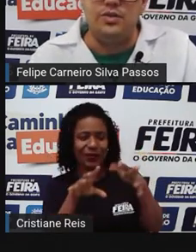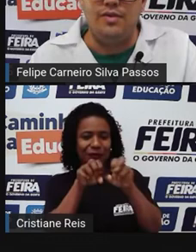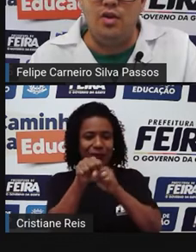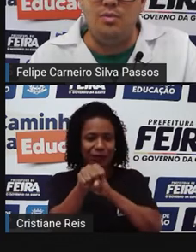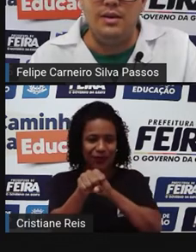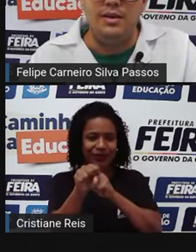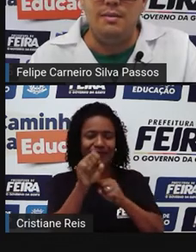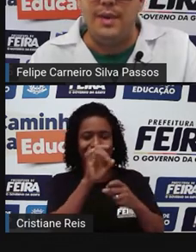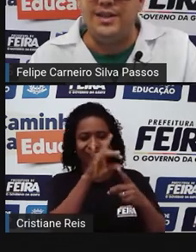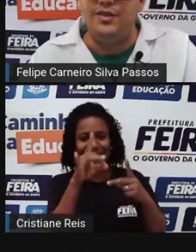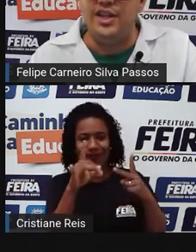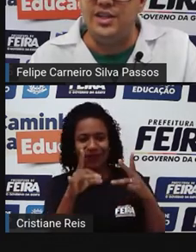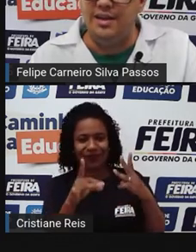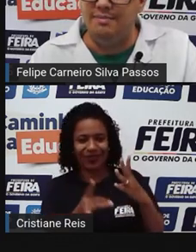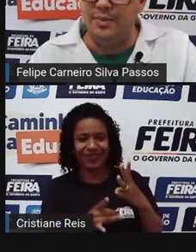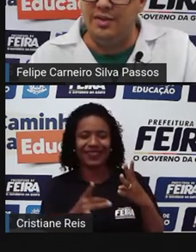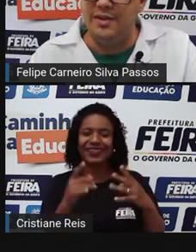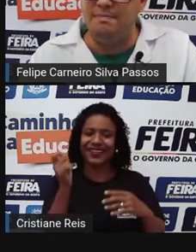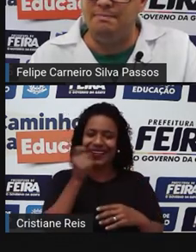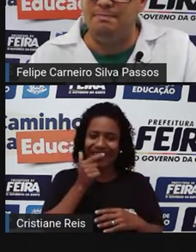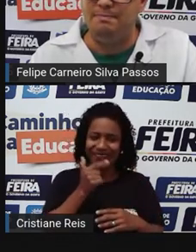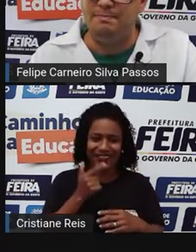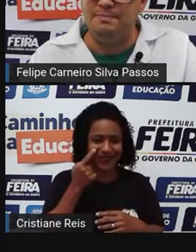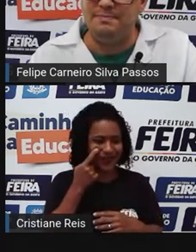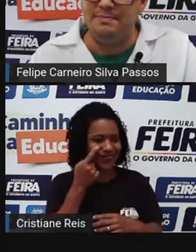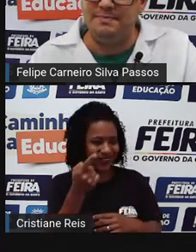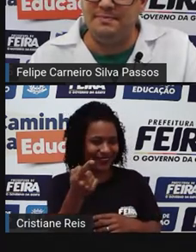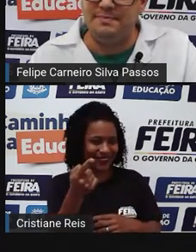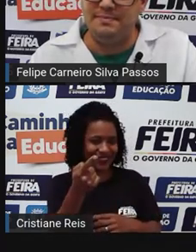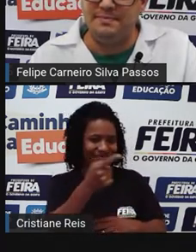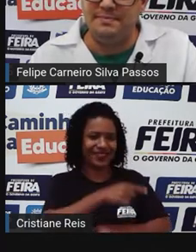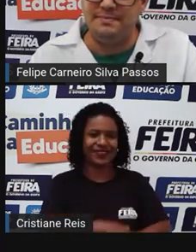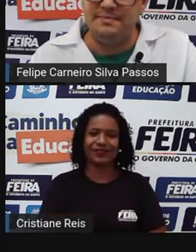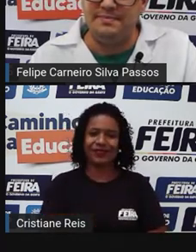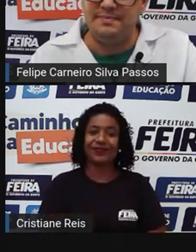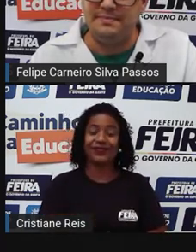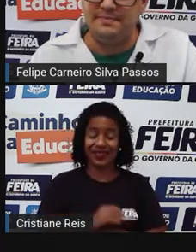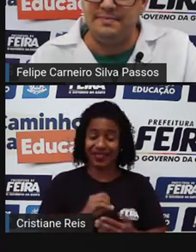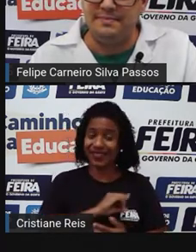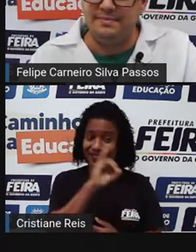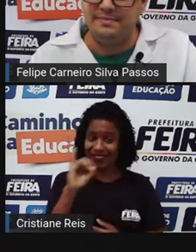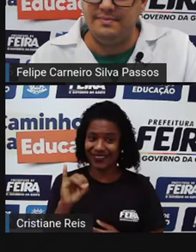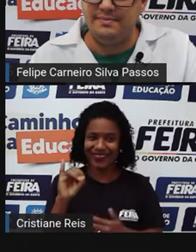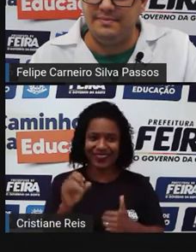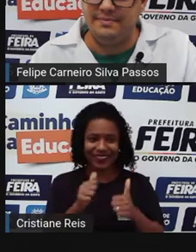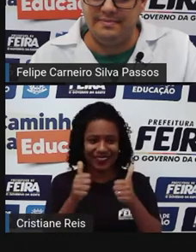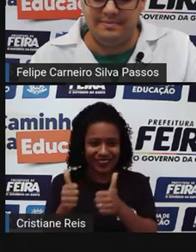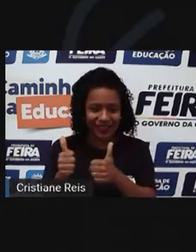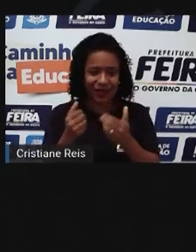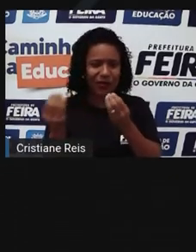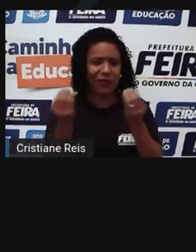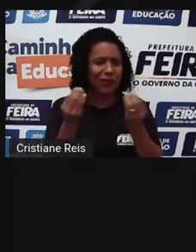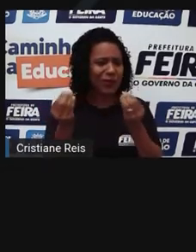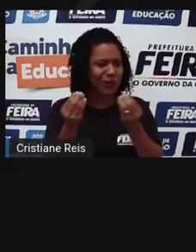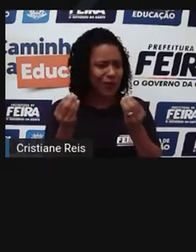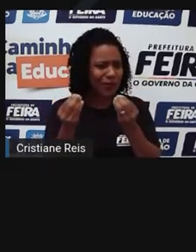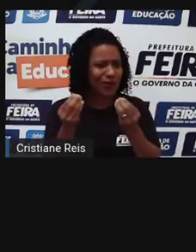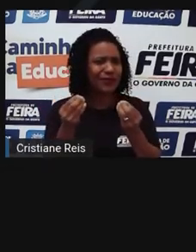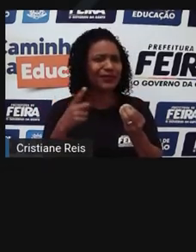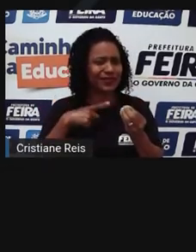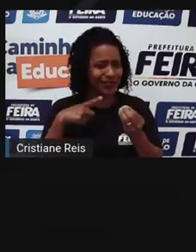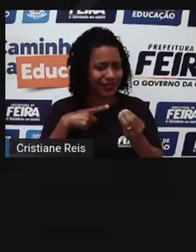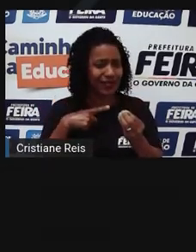conhecer de uma forma mais divertida. Bora ver? Olá, você sabe como se dividem os níveis e